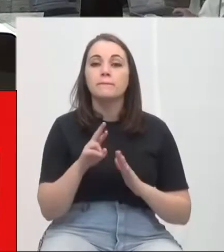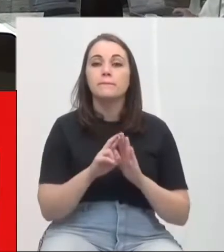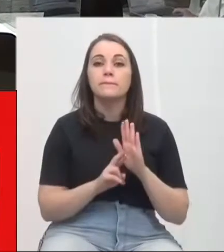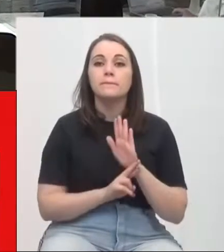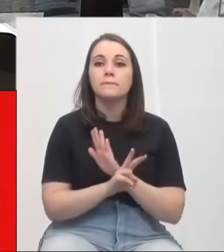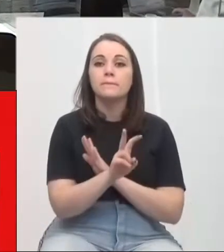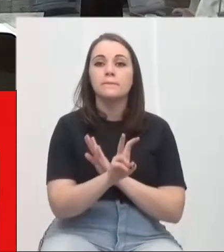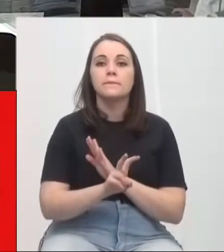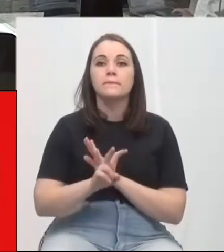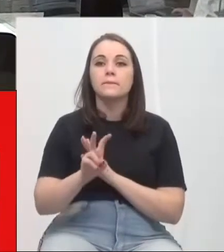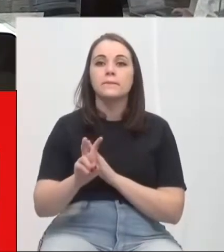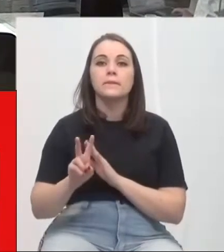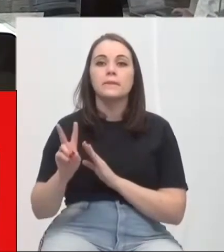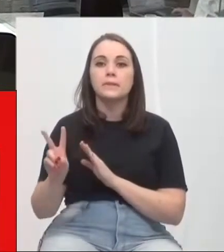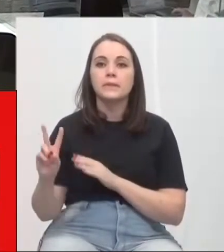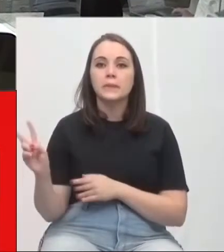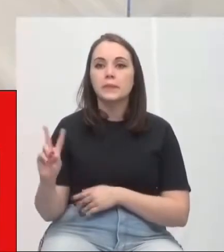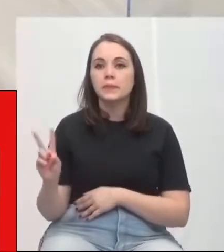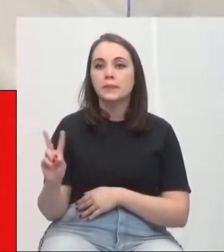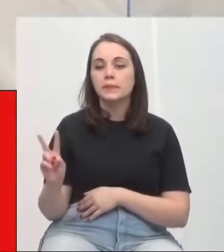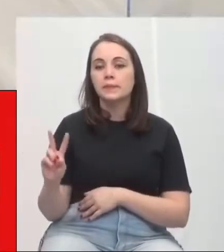Requerimento 552-2021,